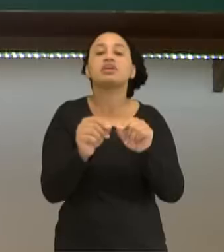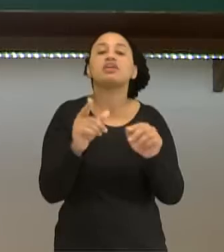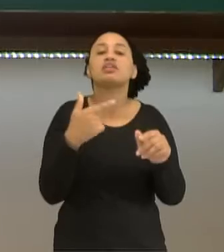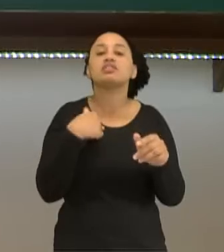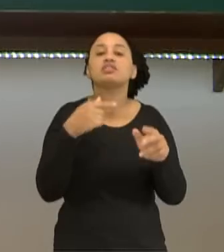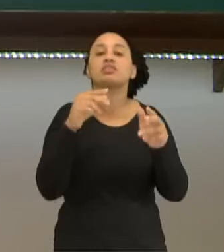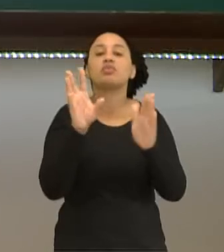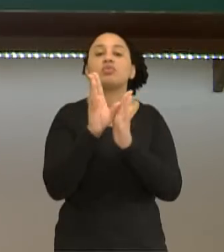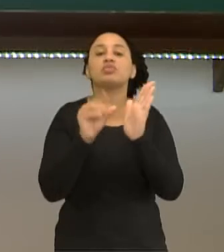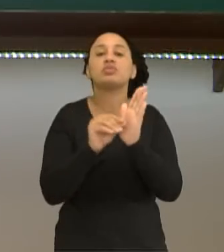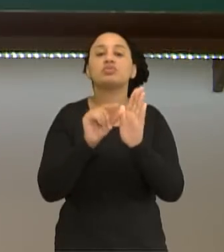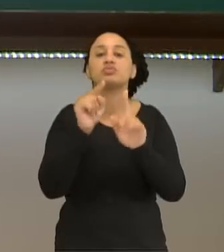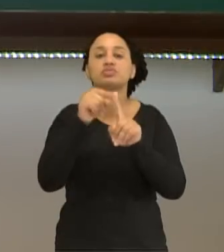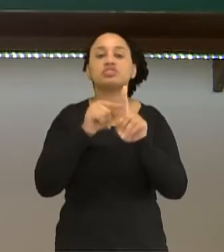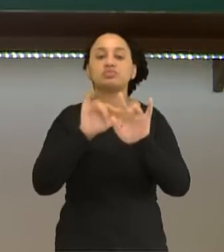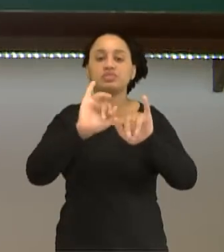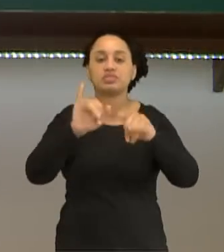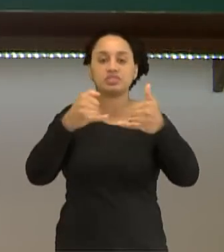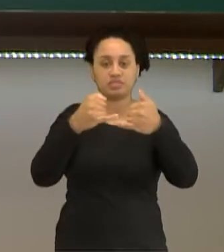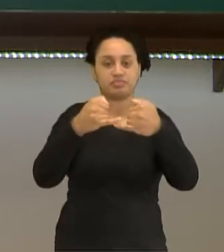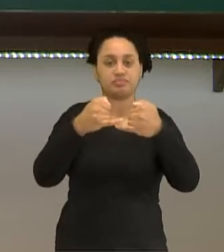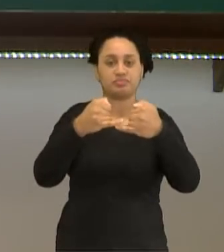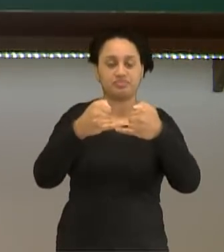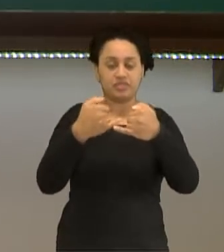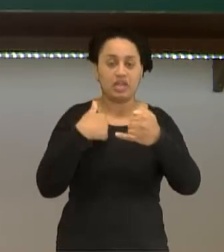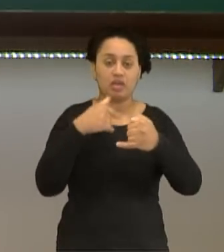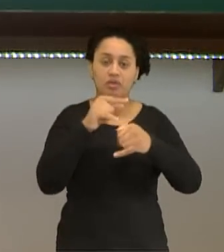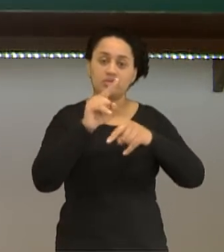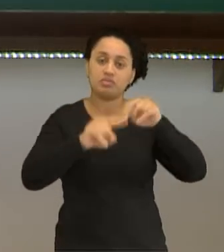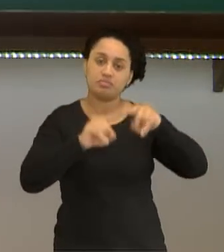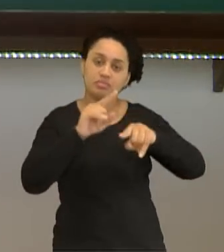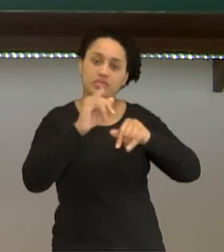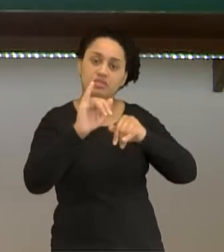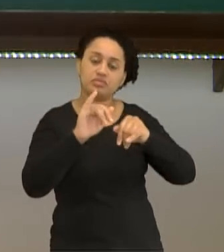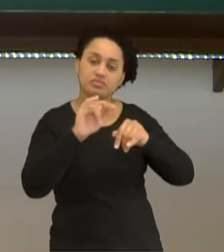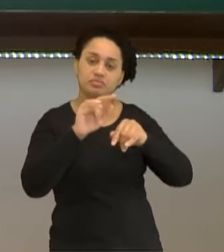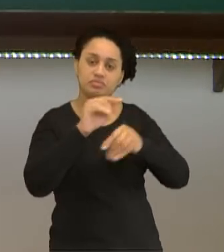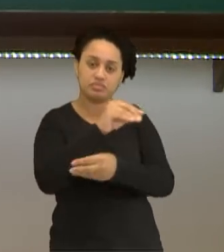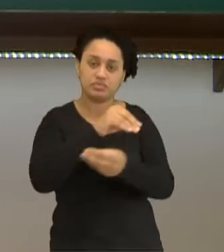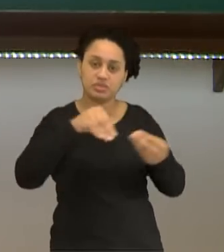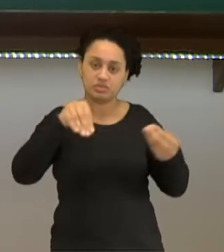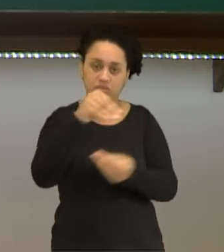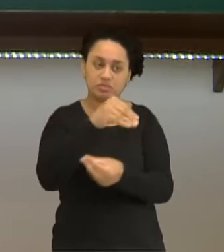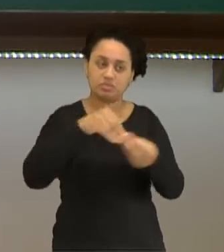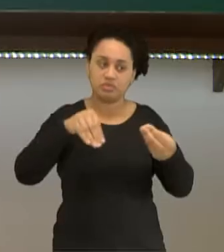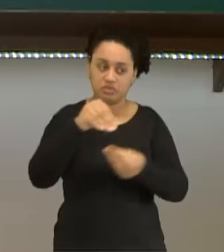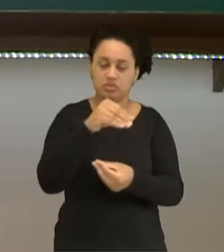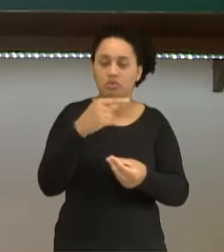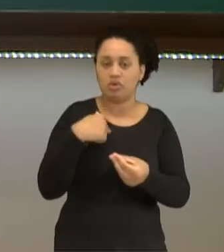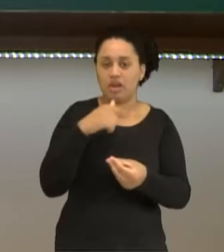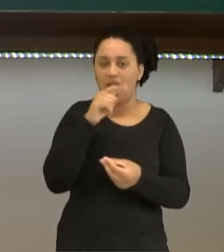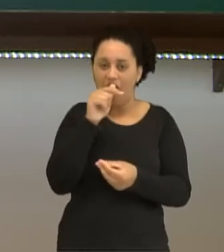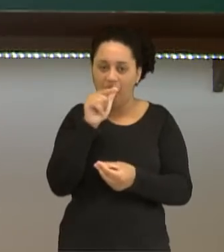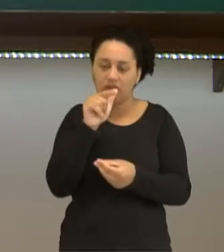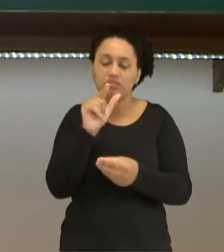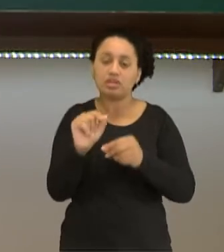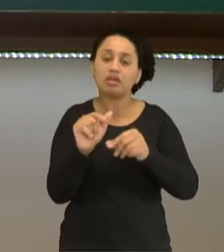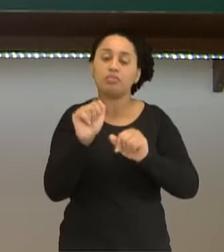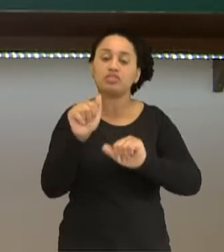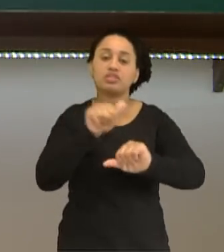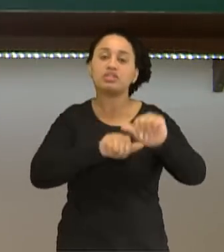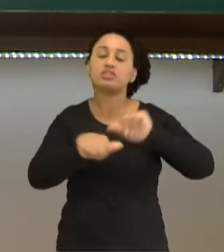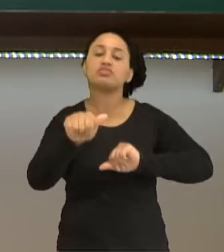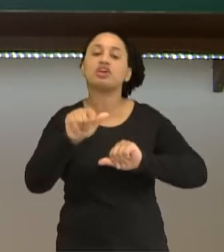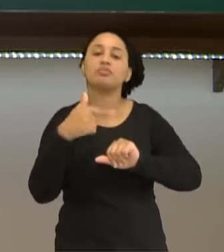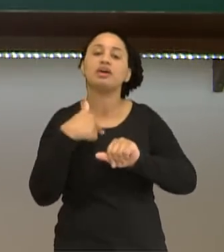ligações iônicas. E que os compostos iônicos, quando em solução, ou seja, quando dissolvidos por água, se transformam